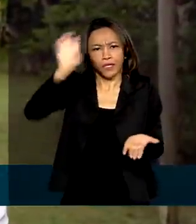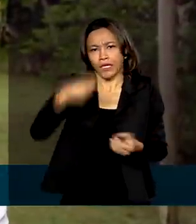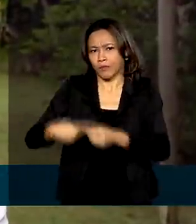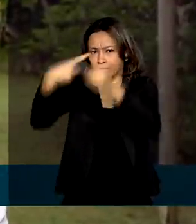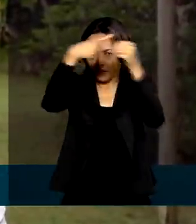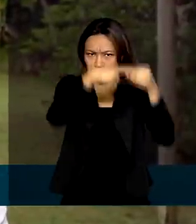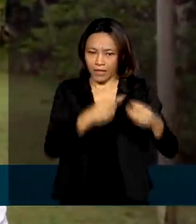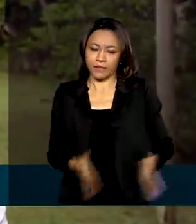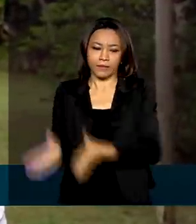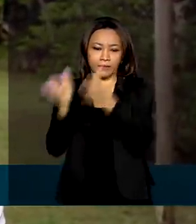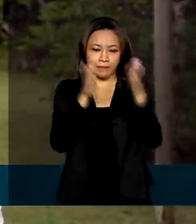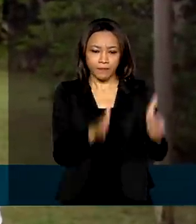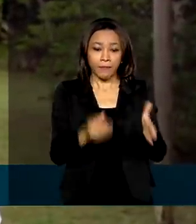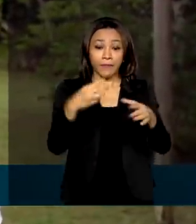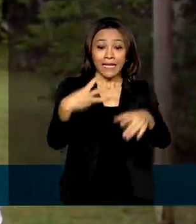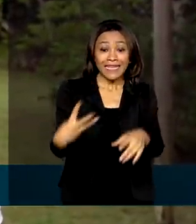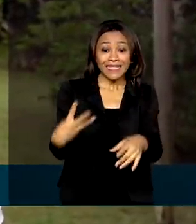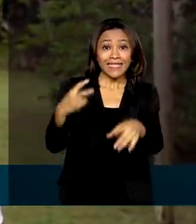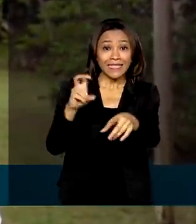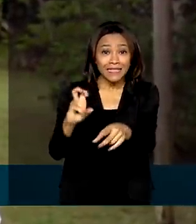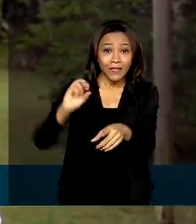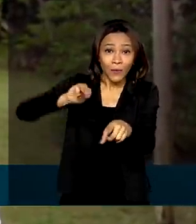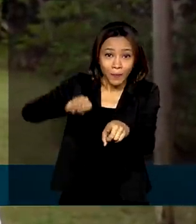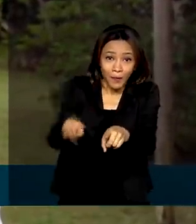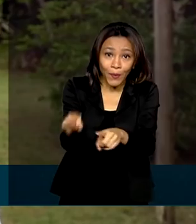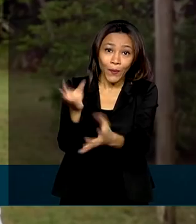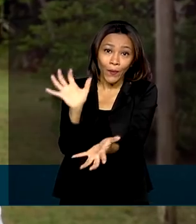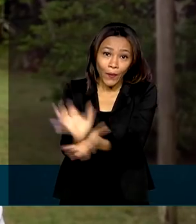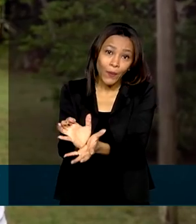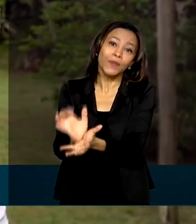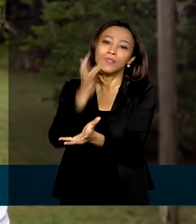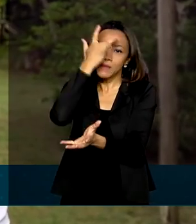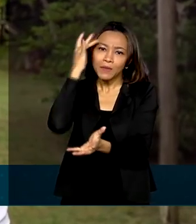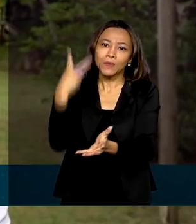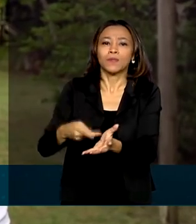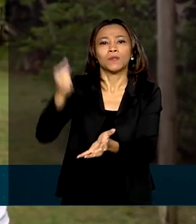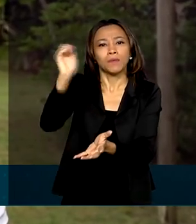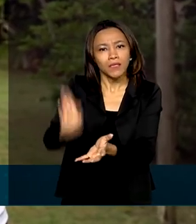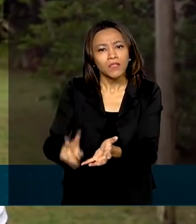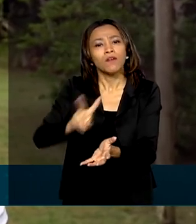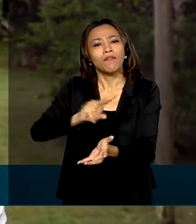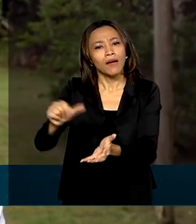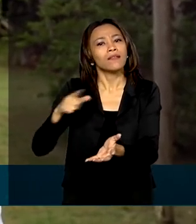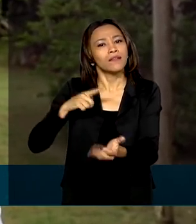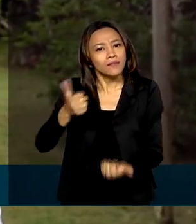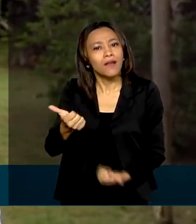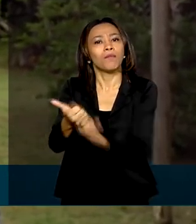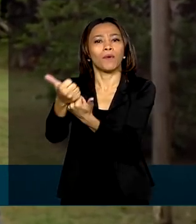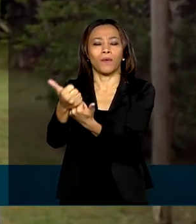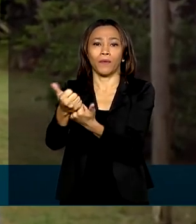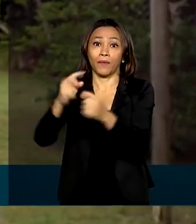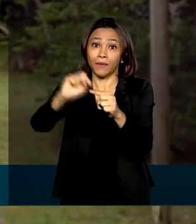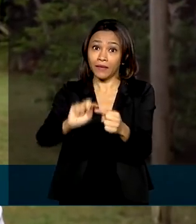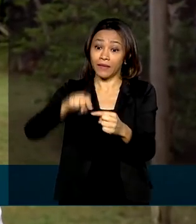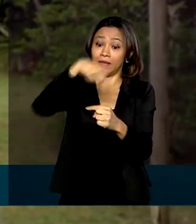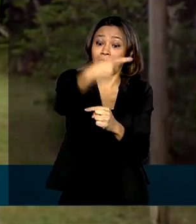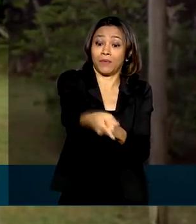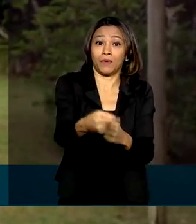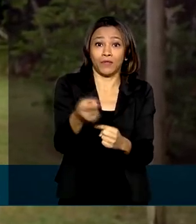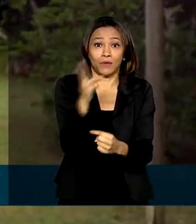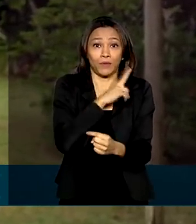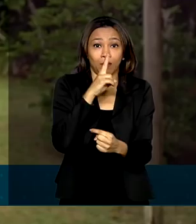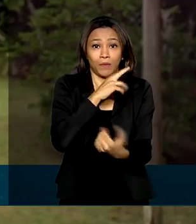milhões de brasileiros serão beneficiados após o auxílio emergencial.